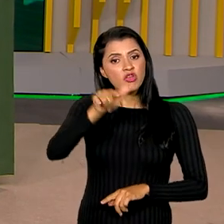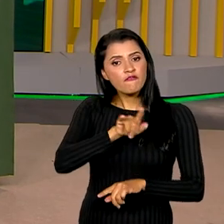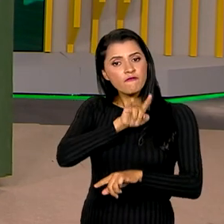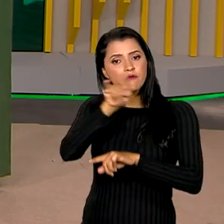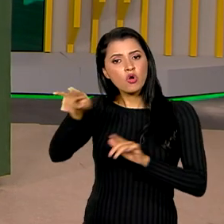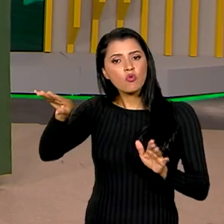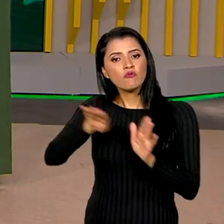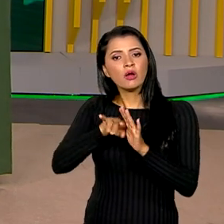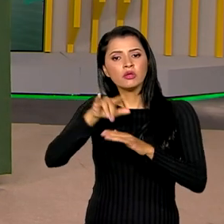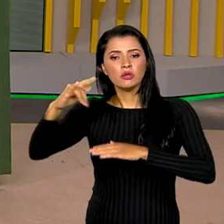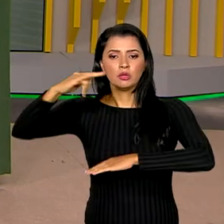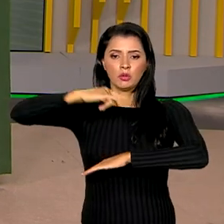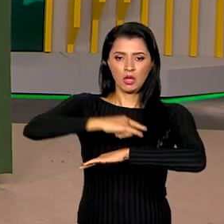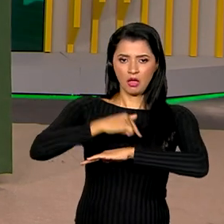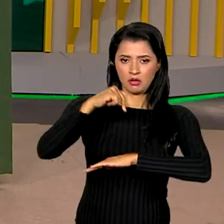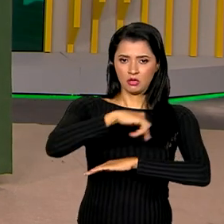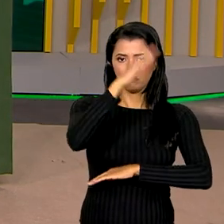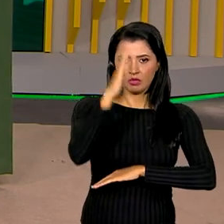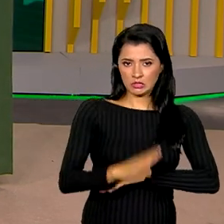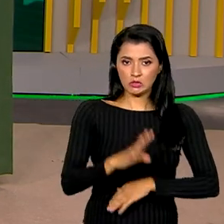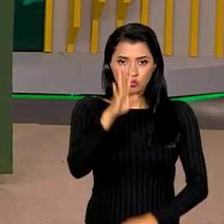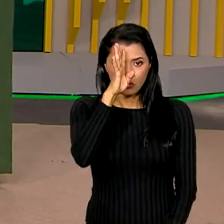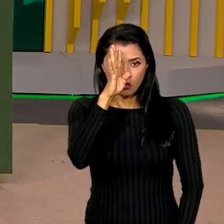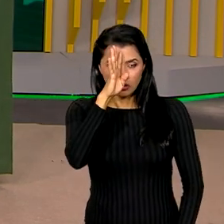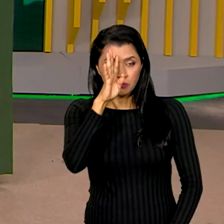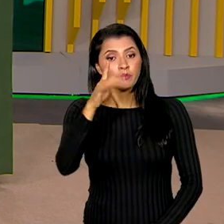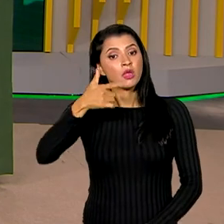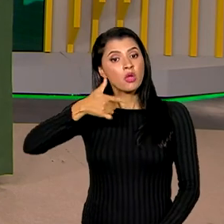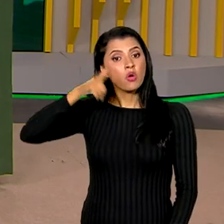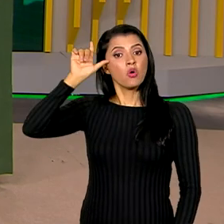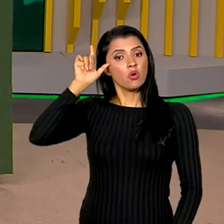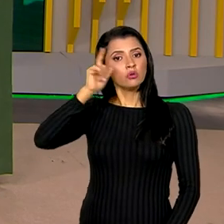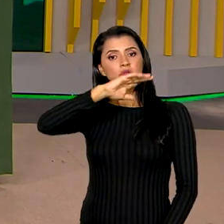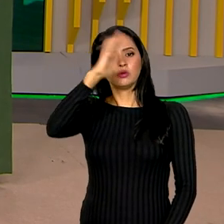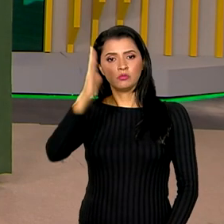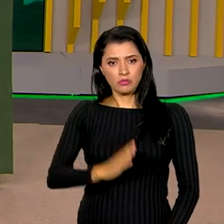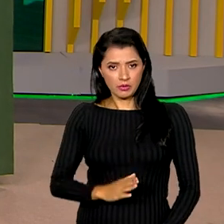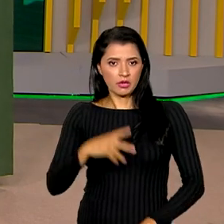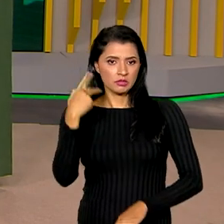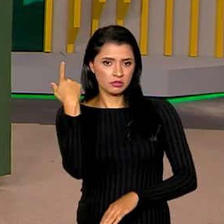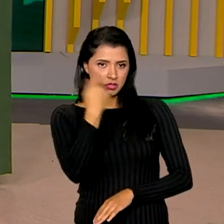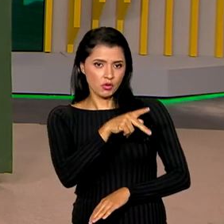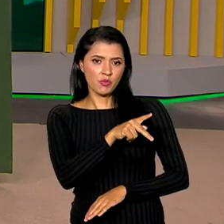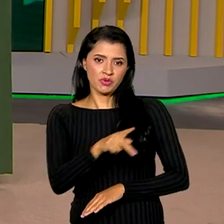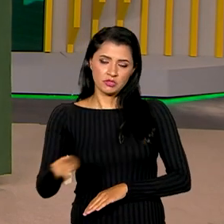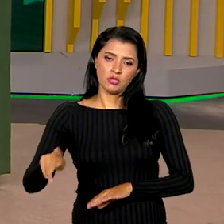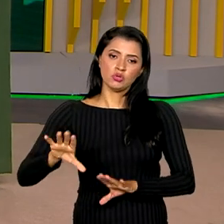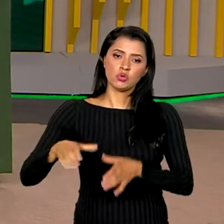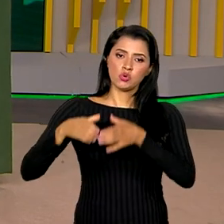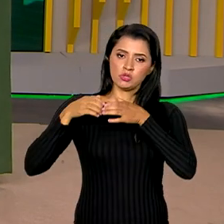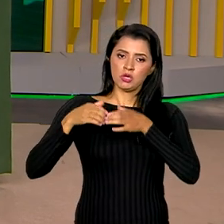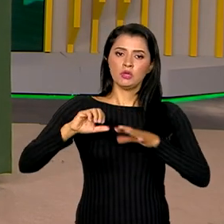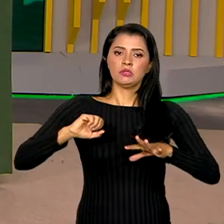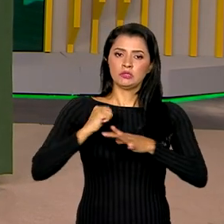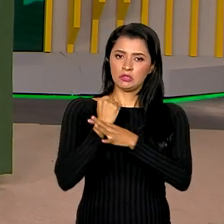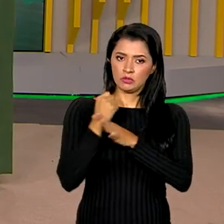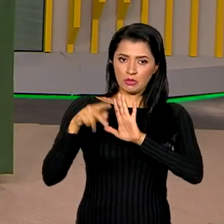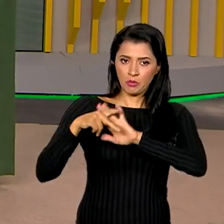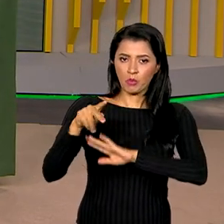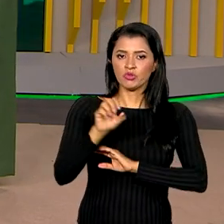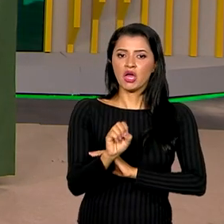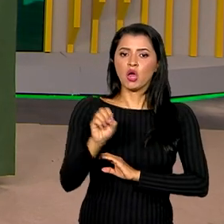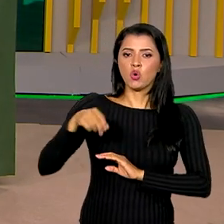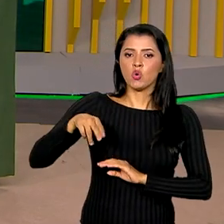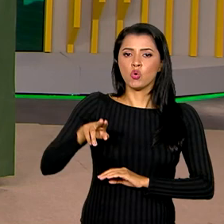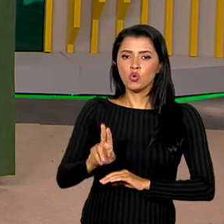vai pousar no Brasil nesta quarta-feira. E ontem o Brasil, na qualidade de presidente do Conselho de Segurança das Nações